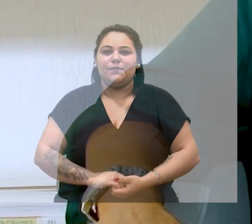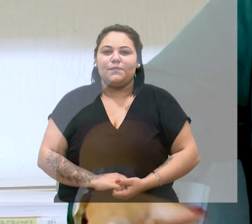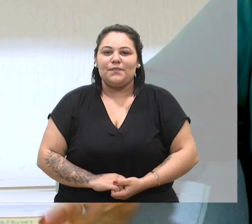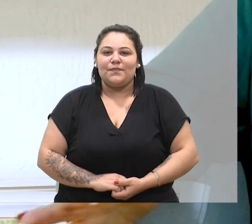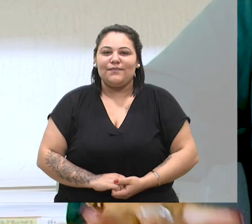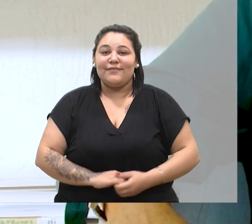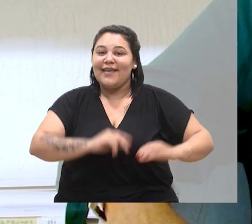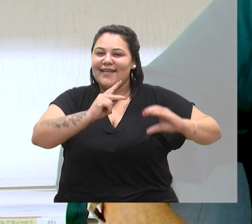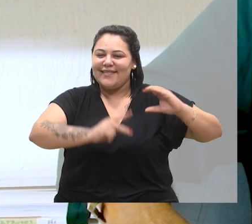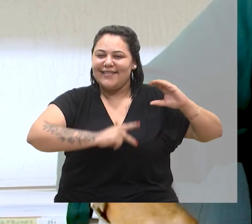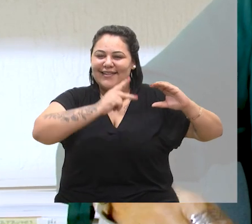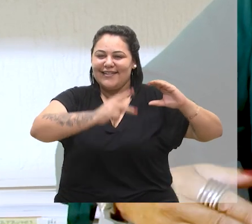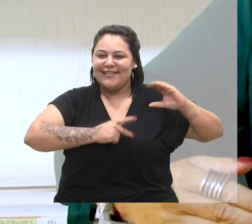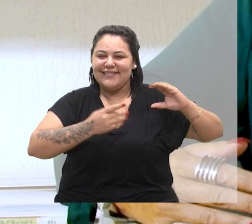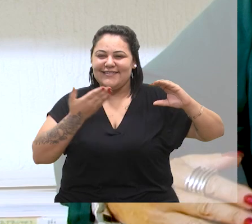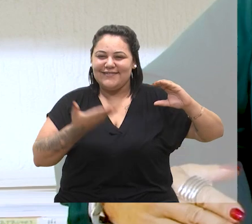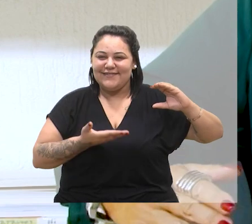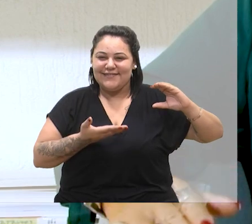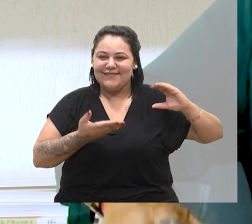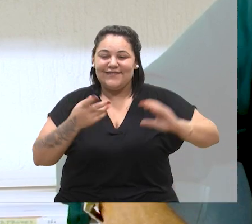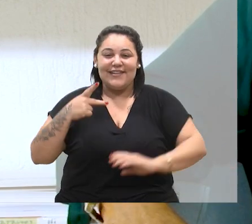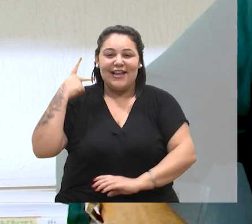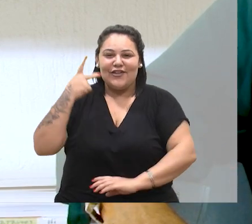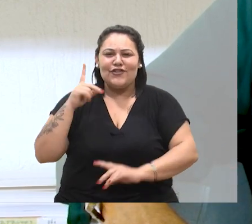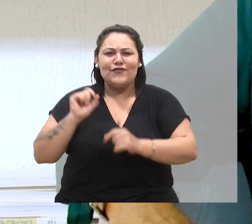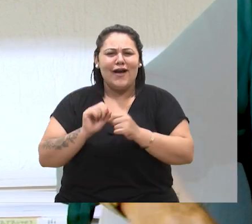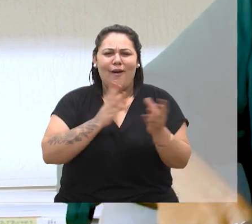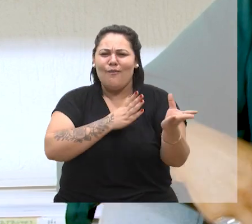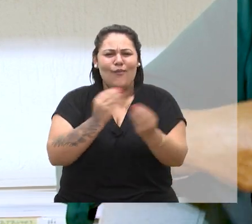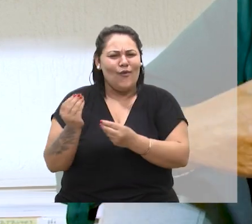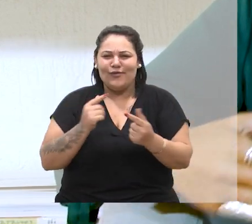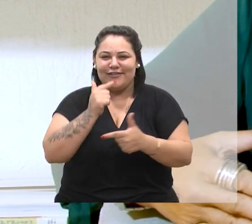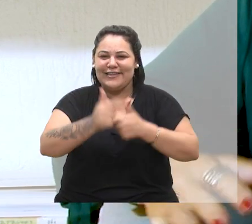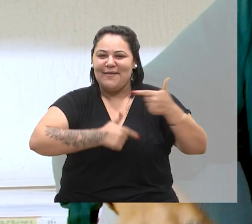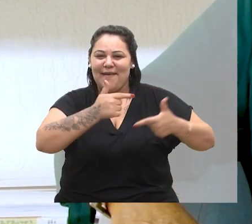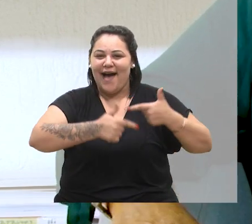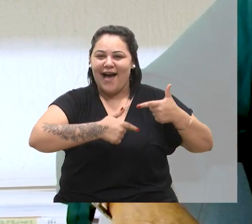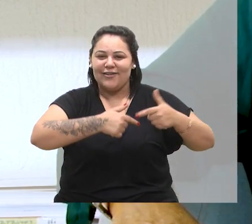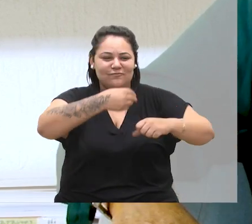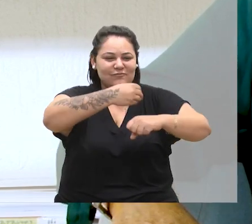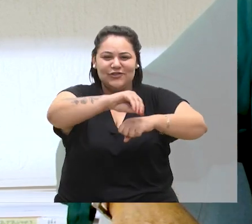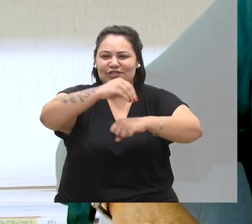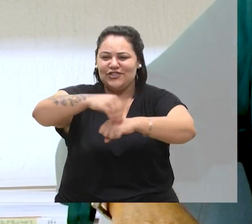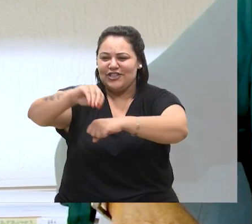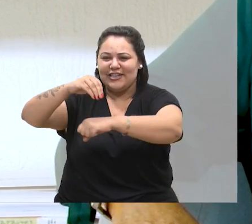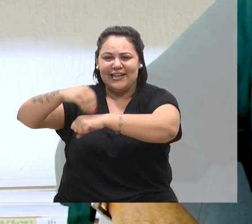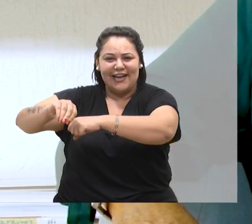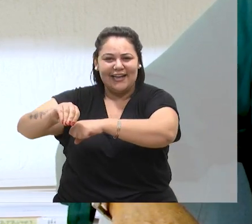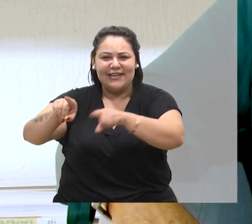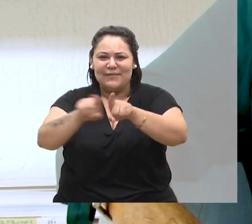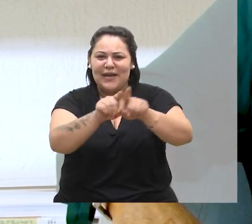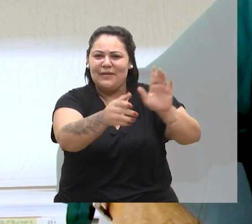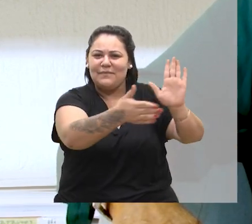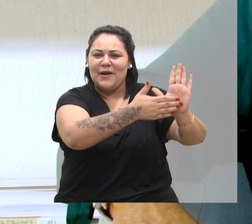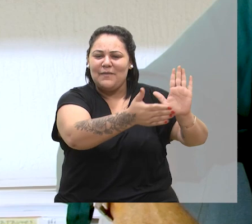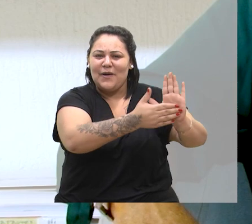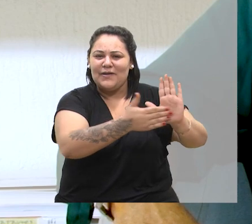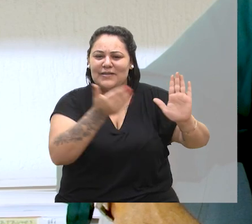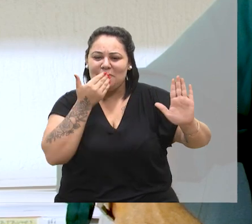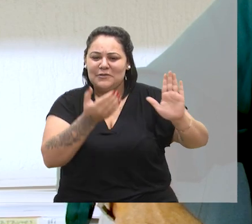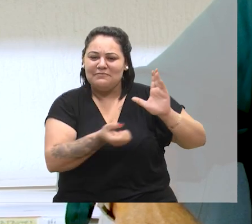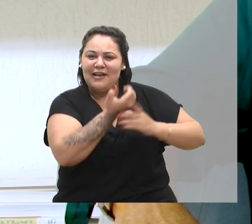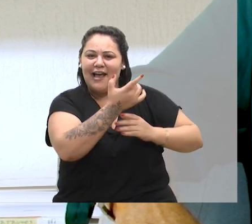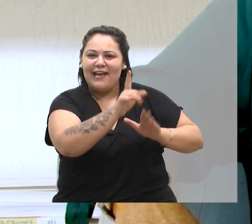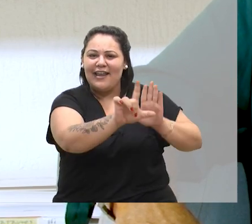Na Câmara de Vereadores a gente faz muitos trabalhos, muitas proposições, muitas indicações, pedidos de